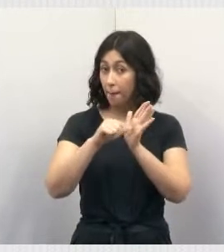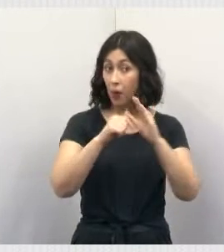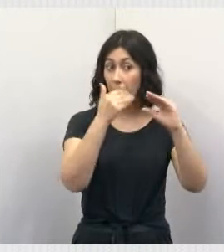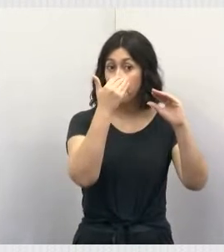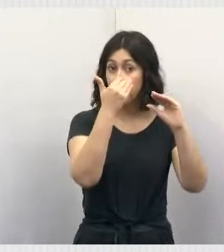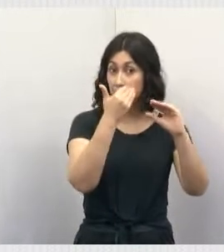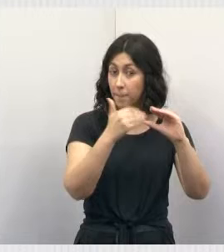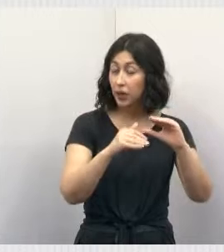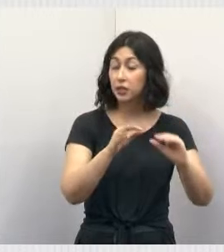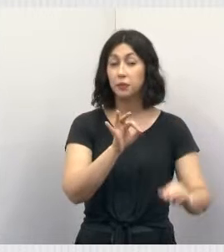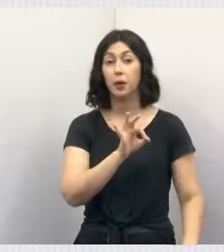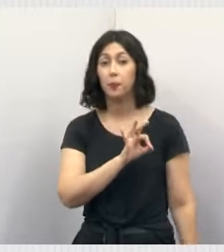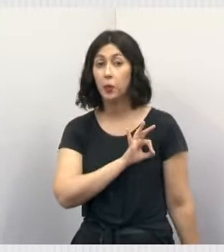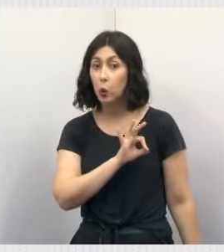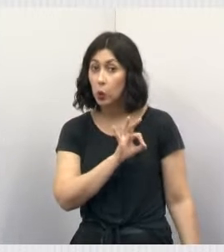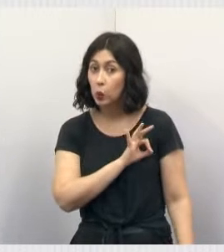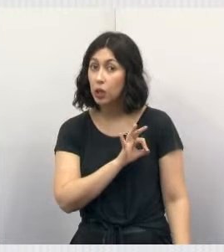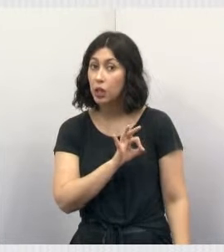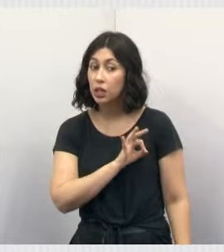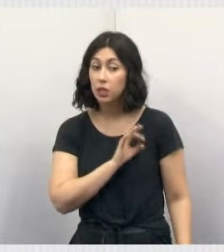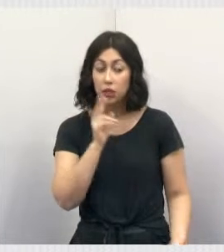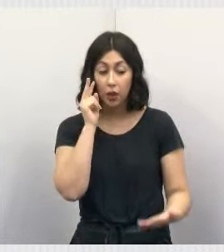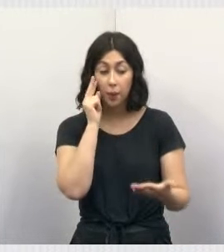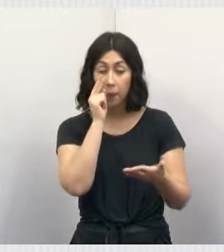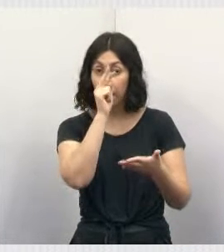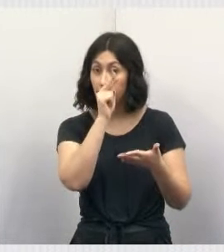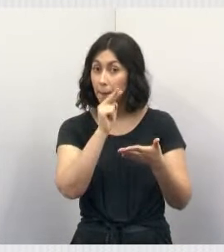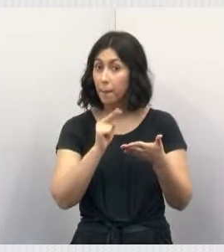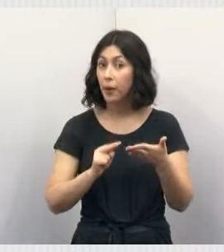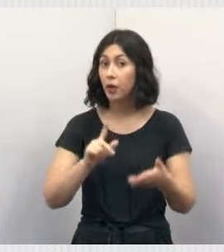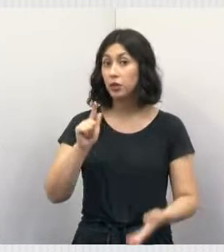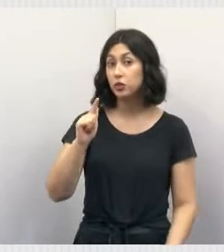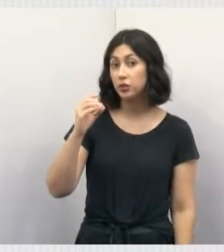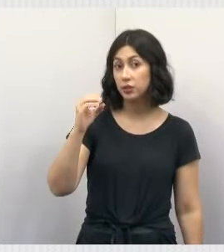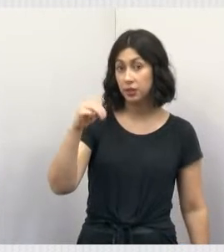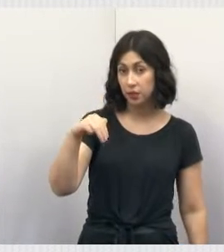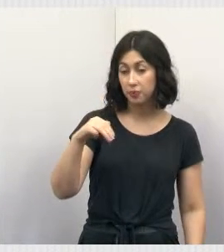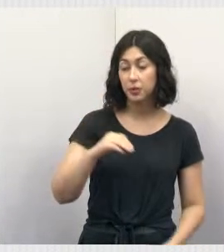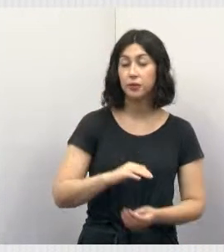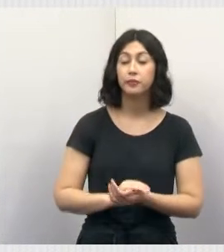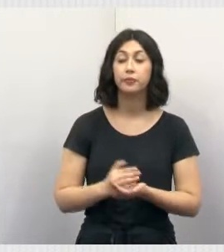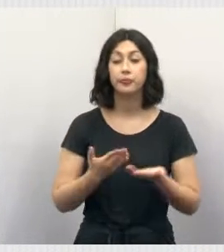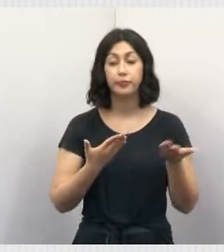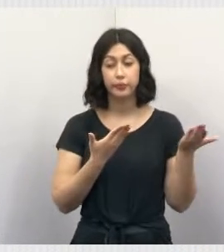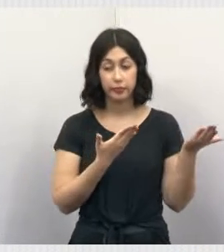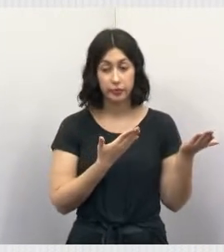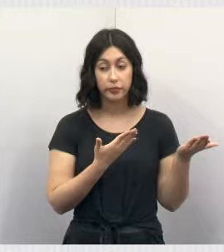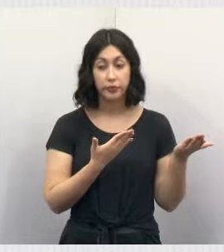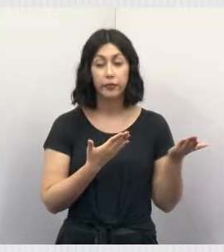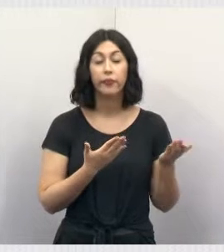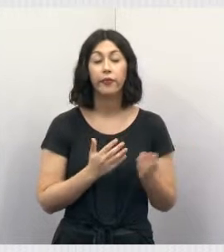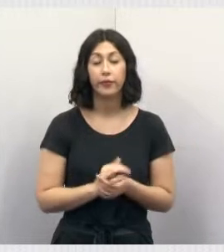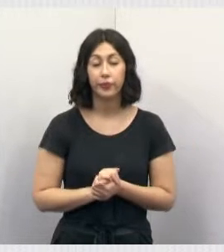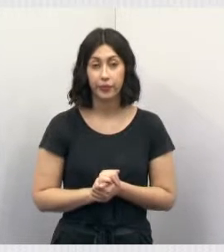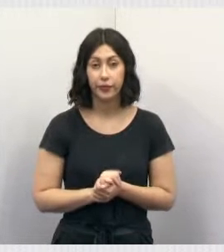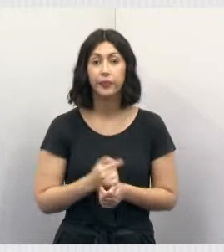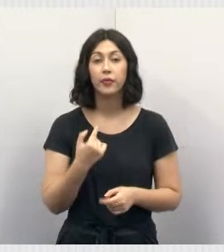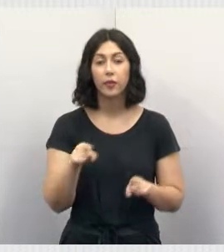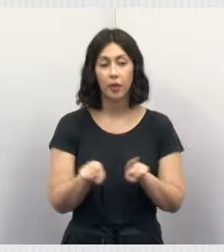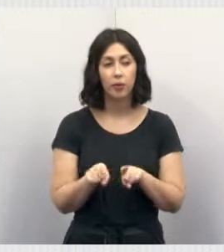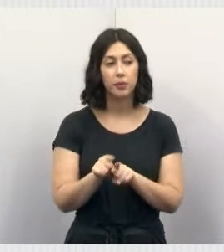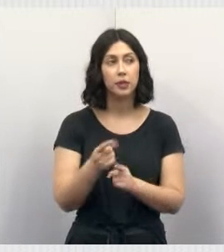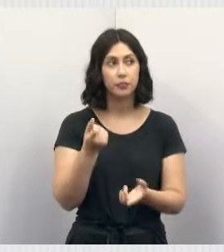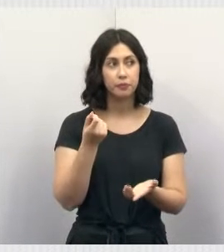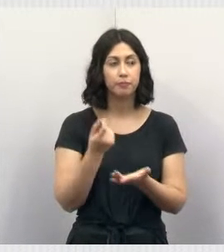essas denúncias para serem averiguadas pela GCM, que irá até o local. Então, está aí, olha, viatura enviada através também de